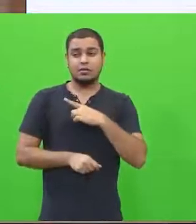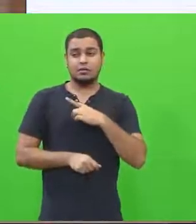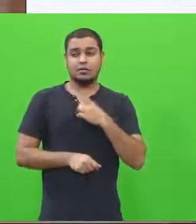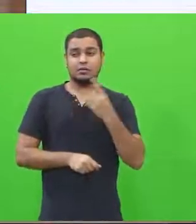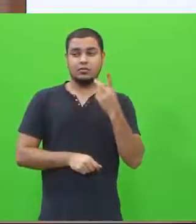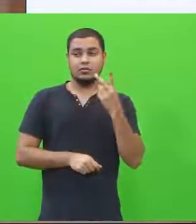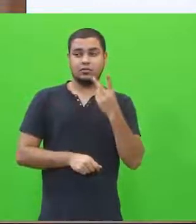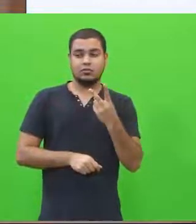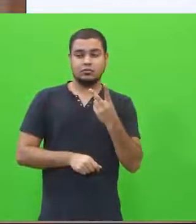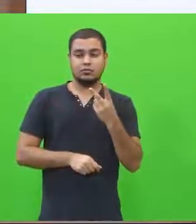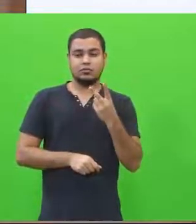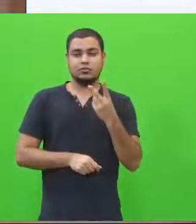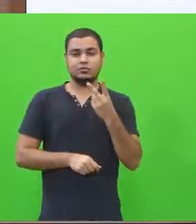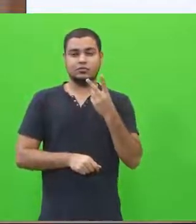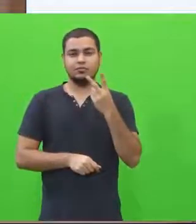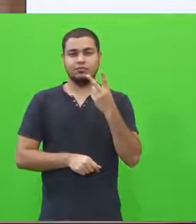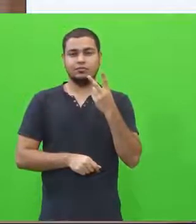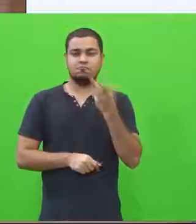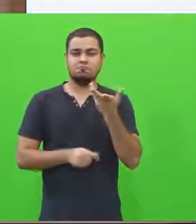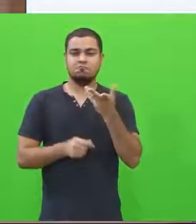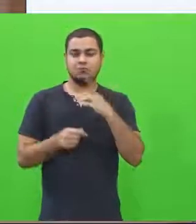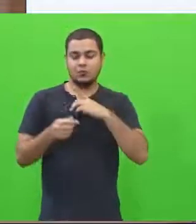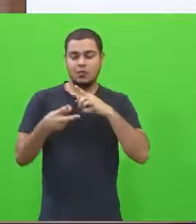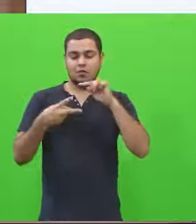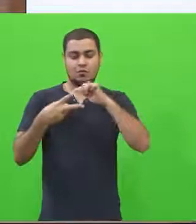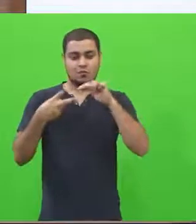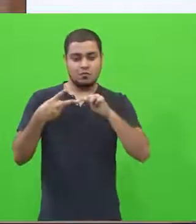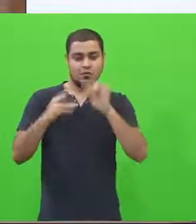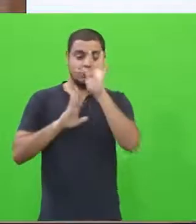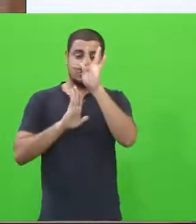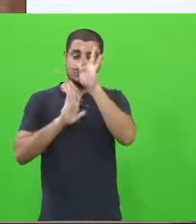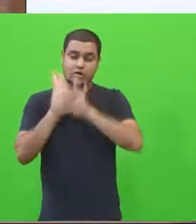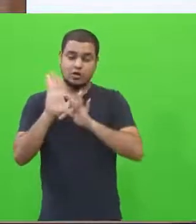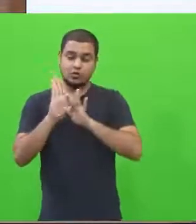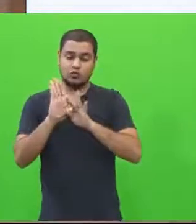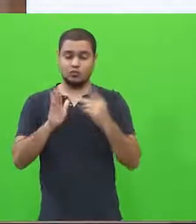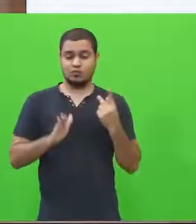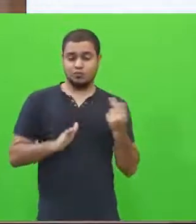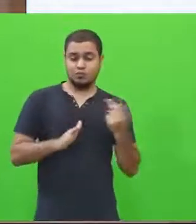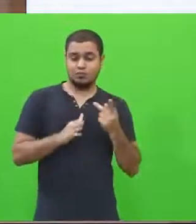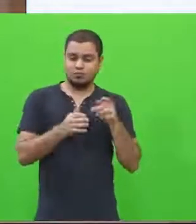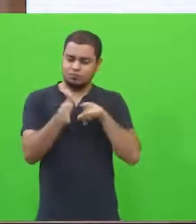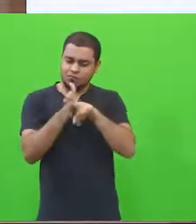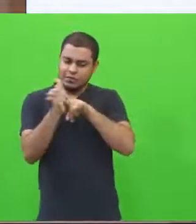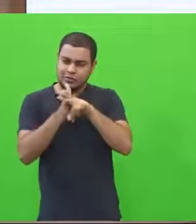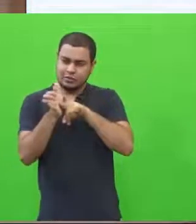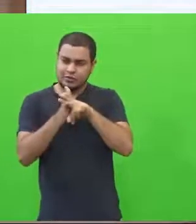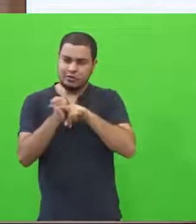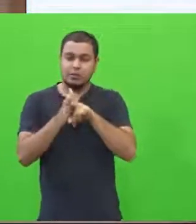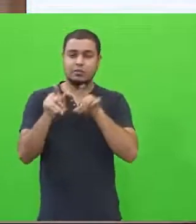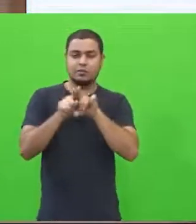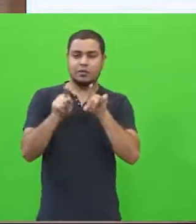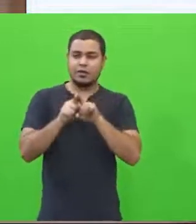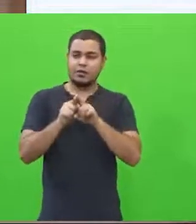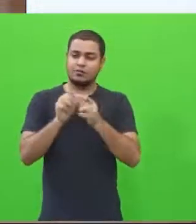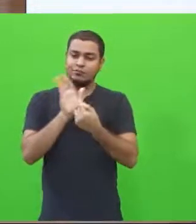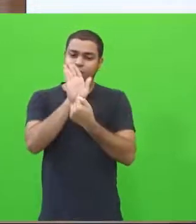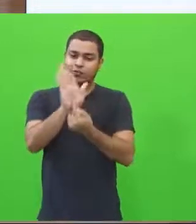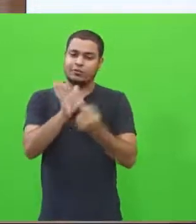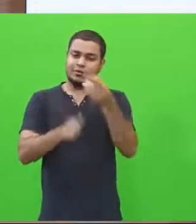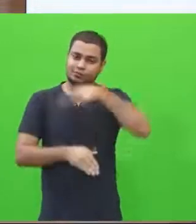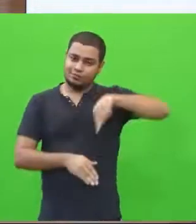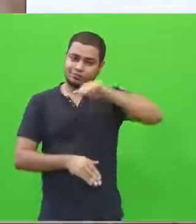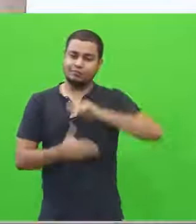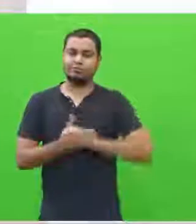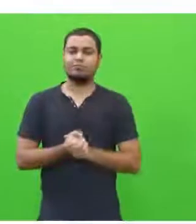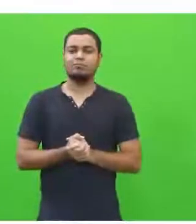situações a partir de um texto que nós pesquisamos e resolvemos trazer para vocês.